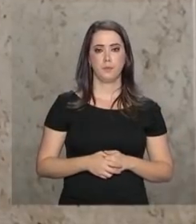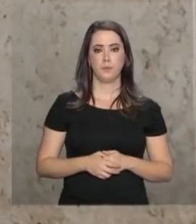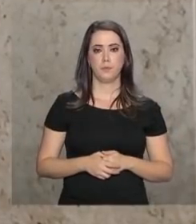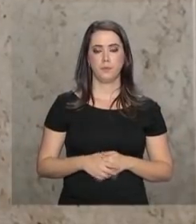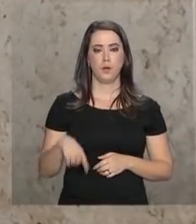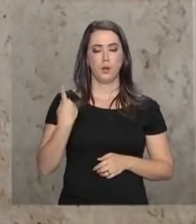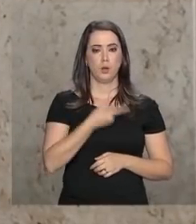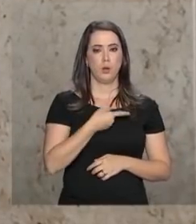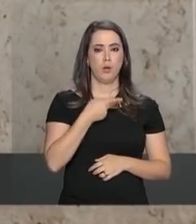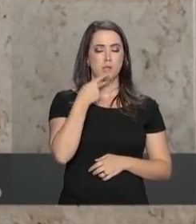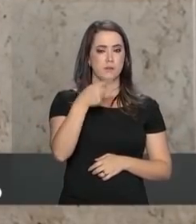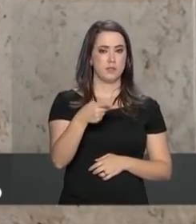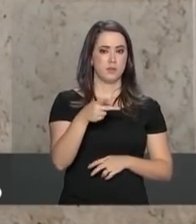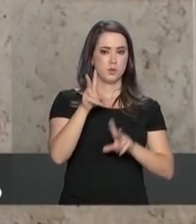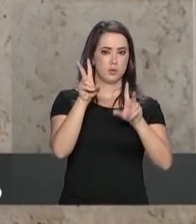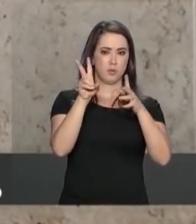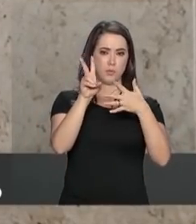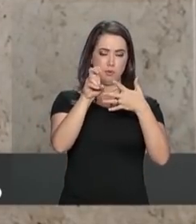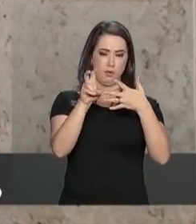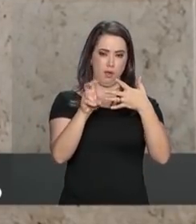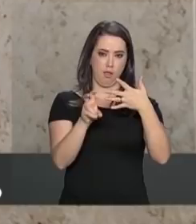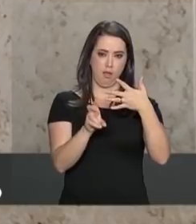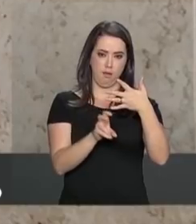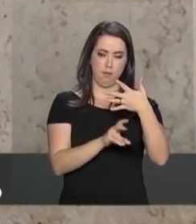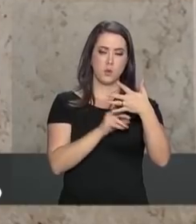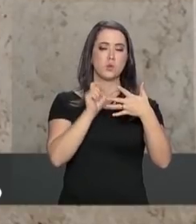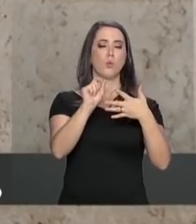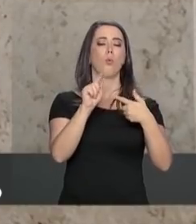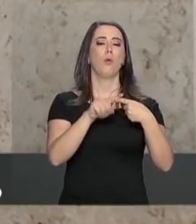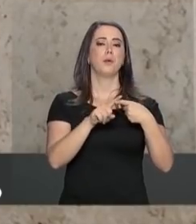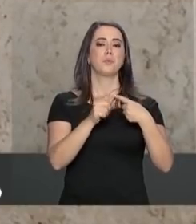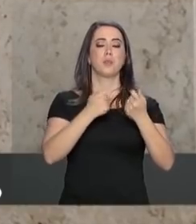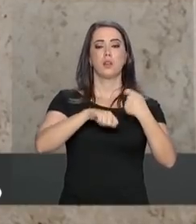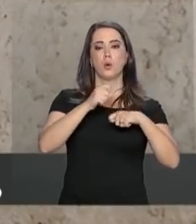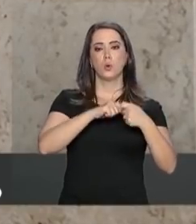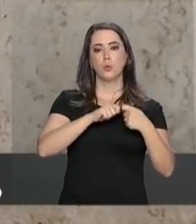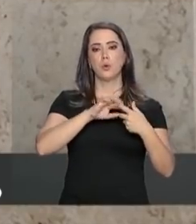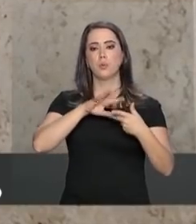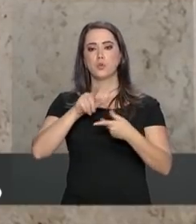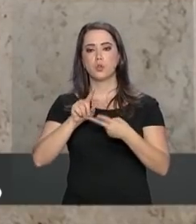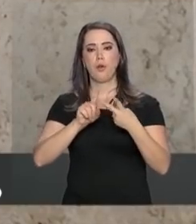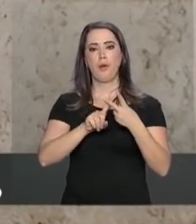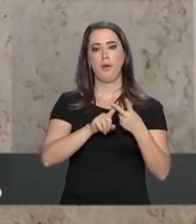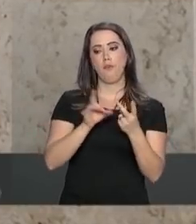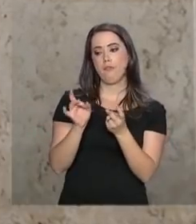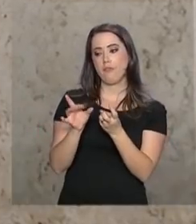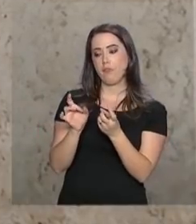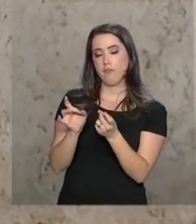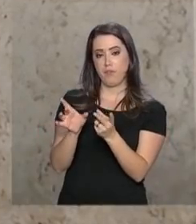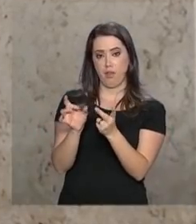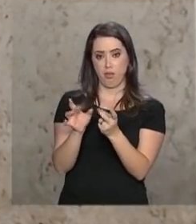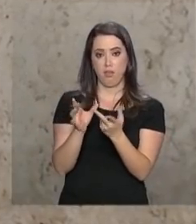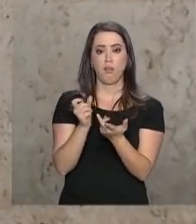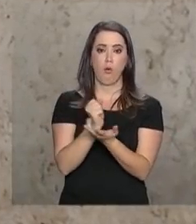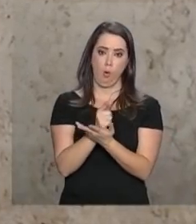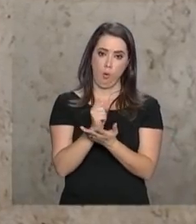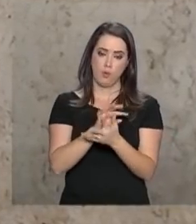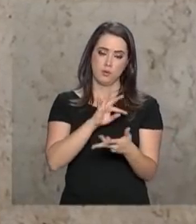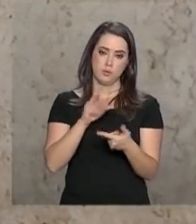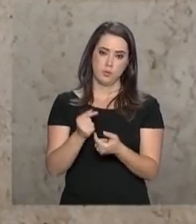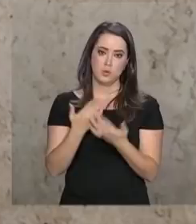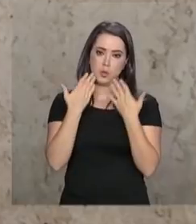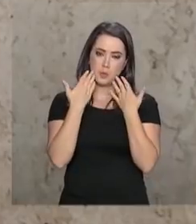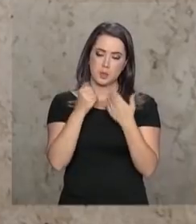Falamos sobre temas de economia mundial, comércio mundial, cenários que se apresentam, as oportunidades que estão aí,